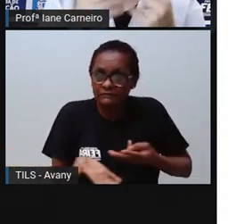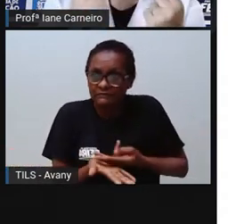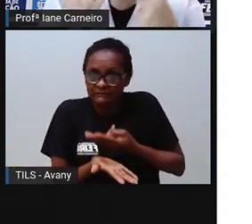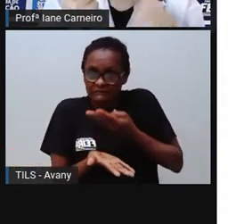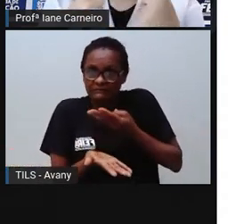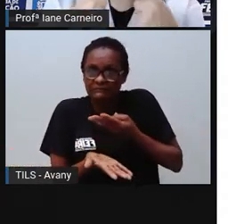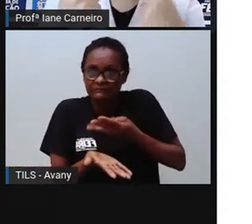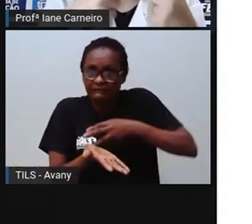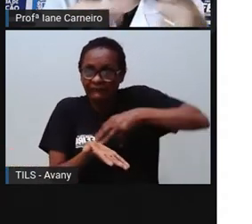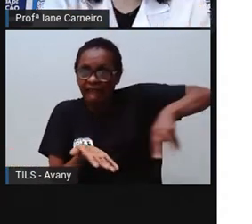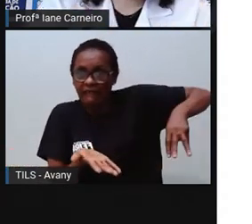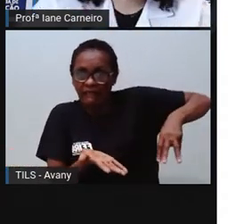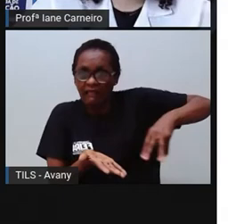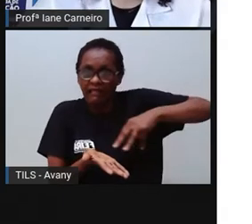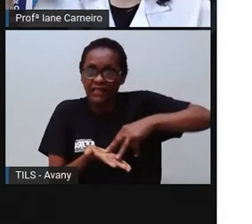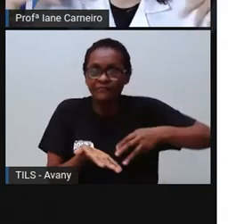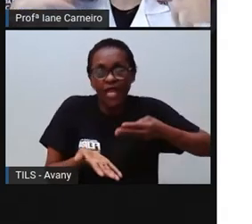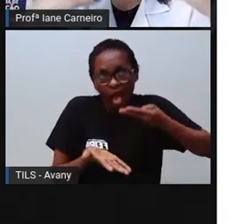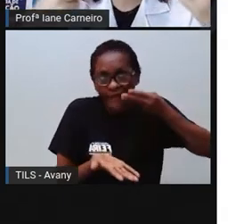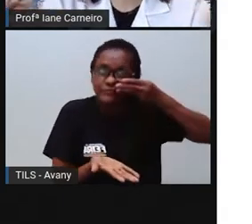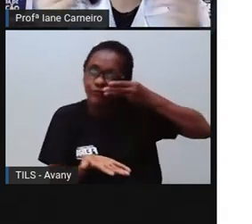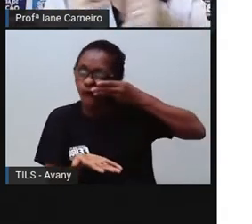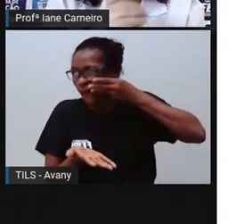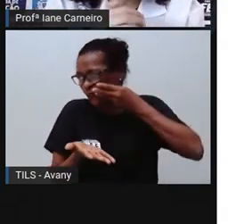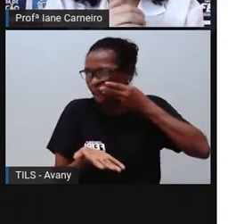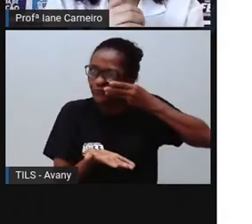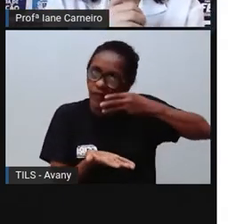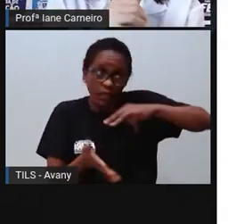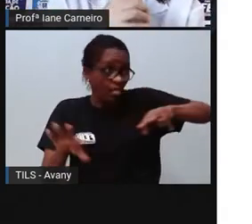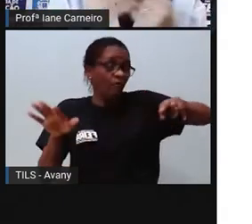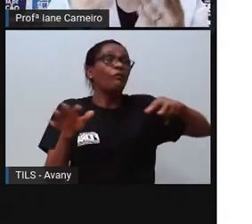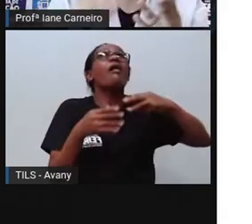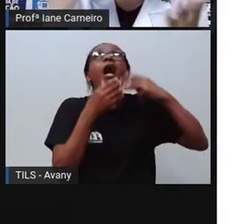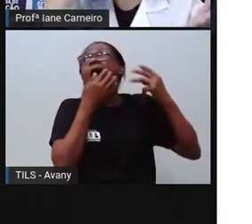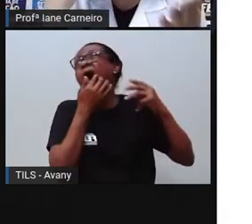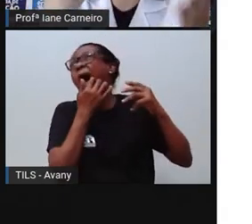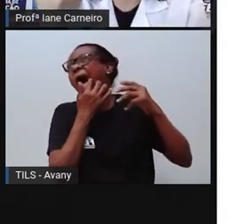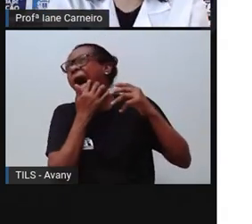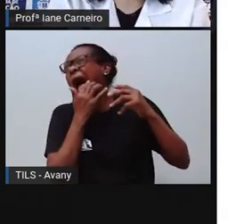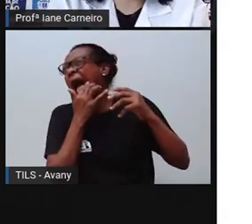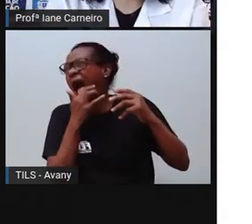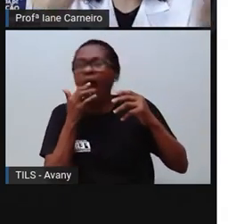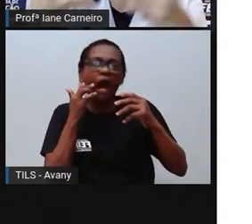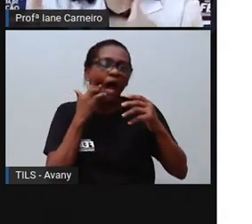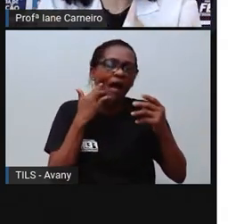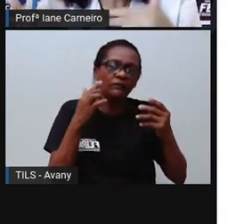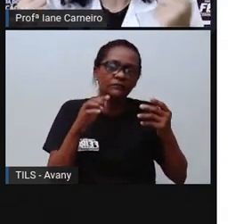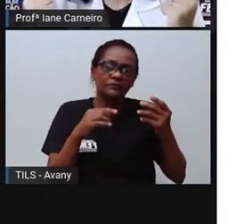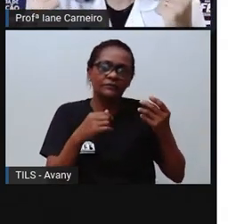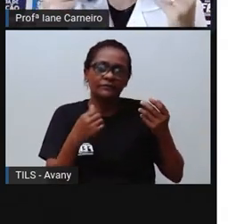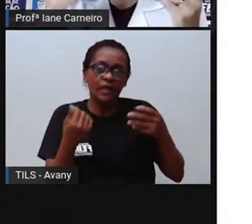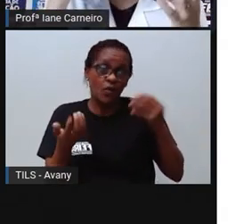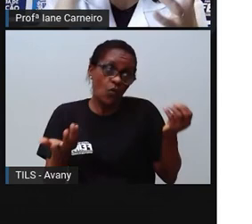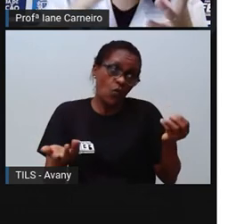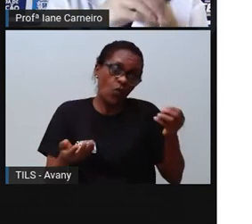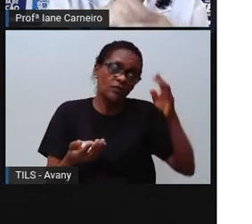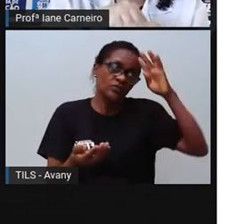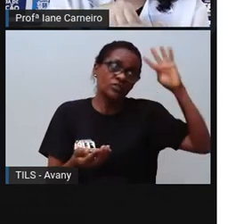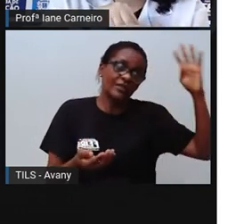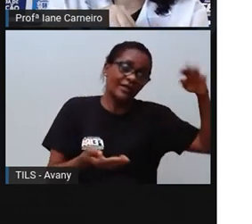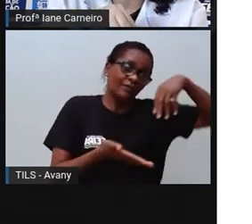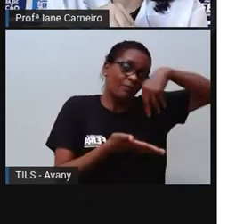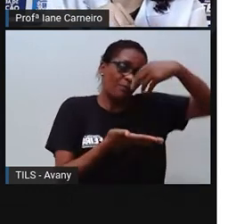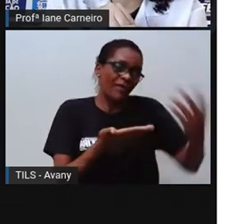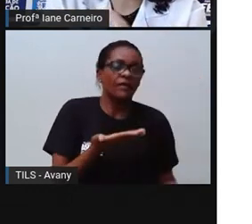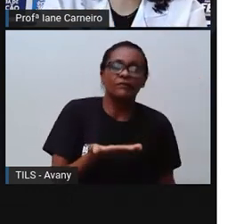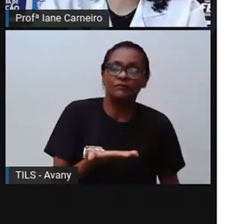deve comer andando pela casa, muito menos correndo, né, porque se você vier a cair, né, pra você não